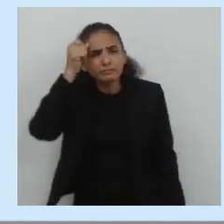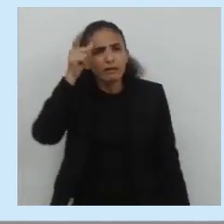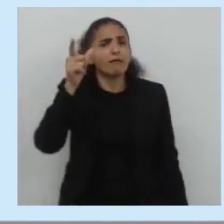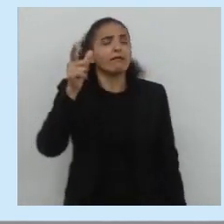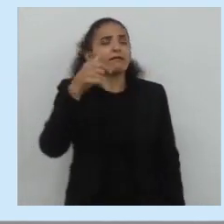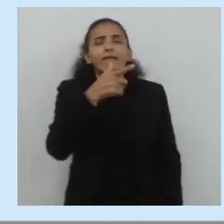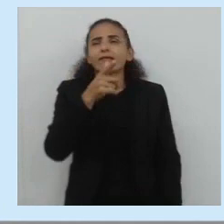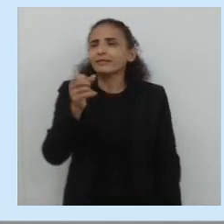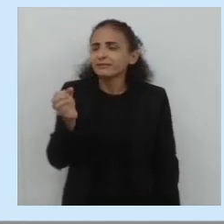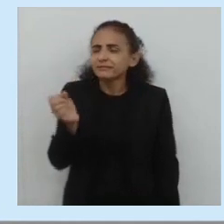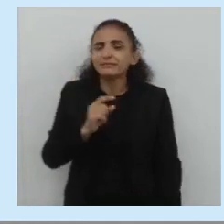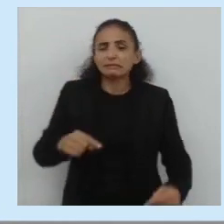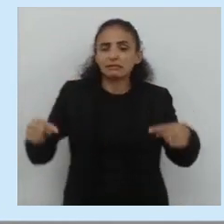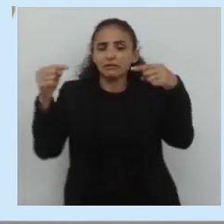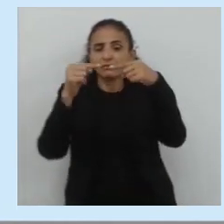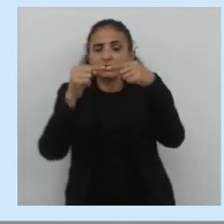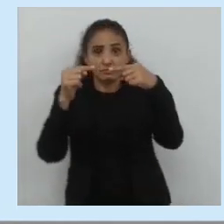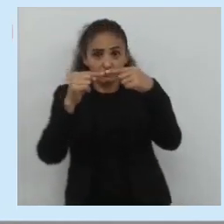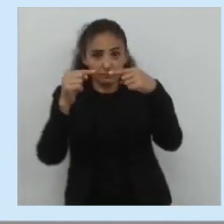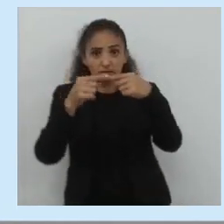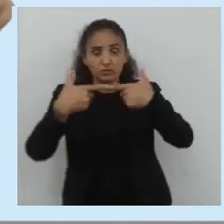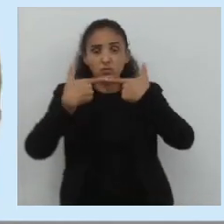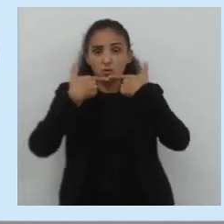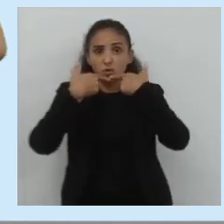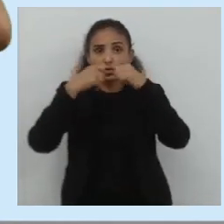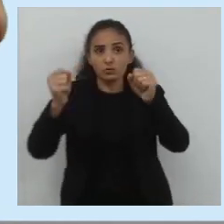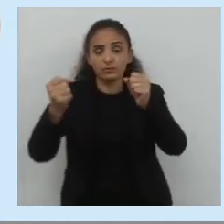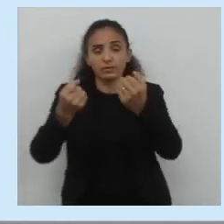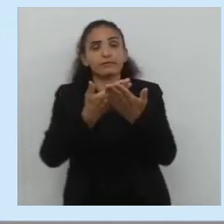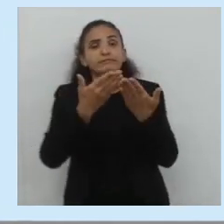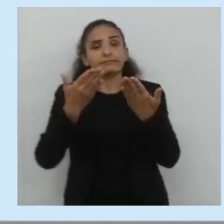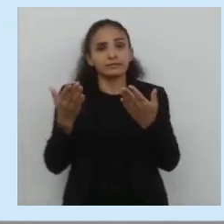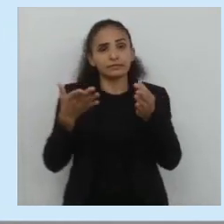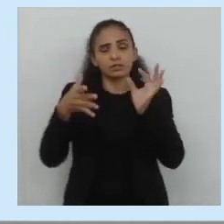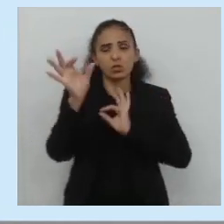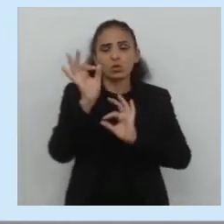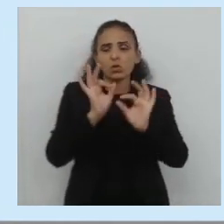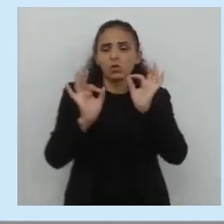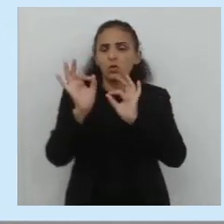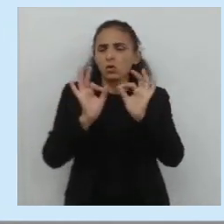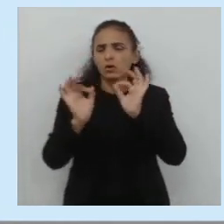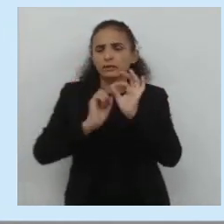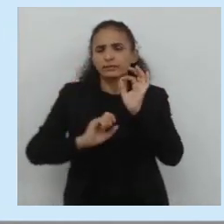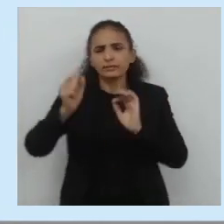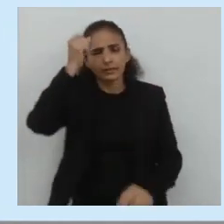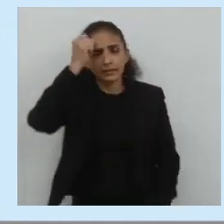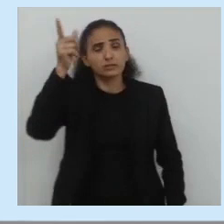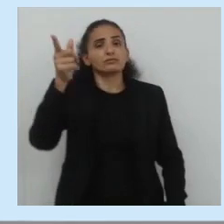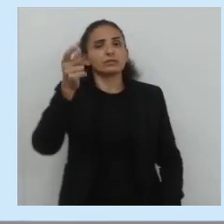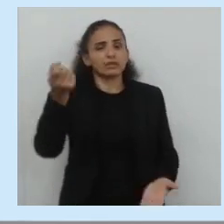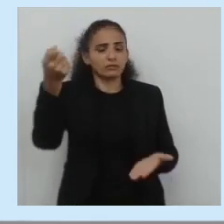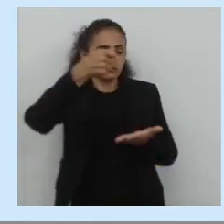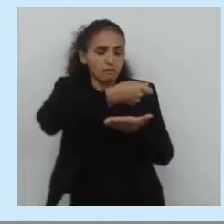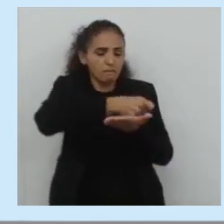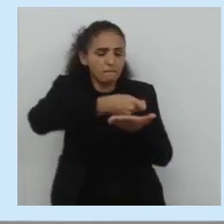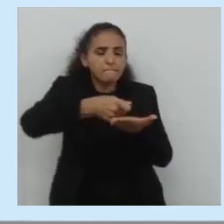coesão diz respeito à questão linguística, a coerência é a organização das ideias no texto, para que